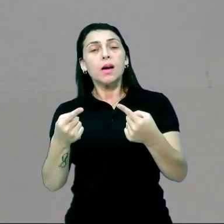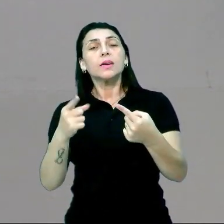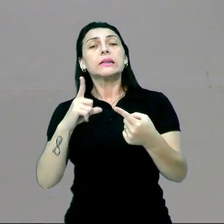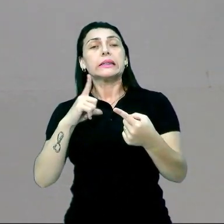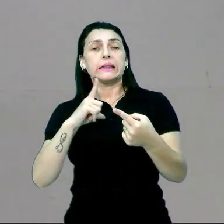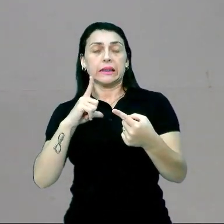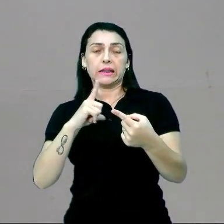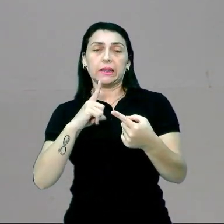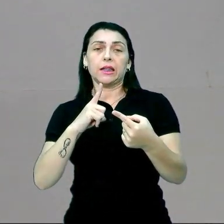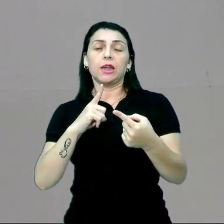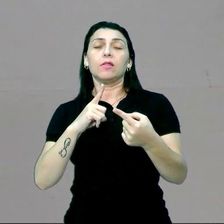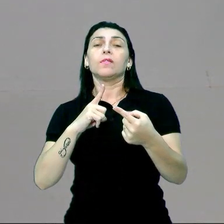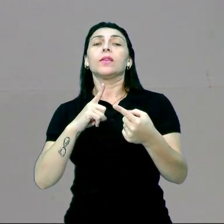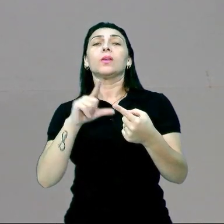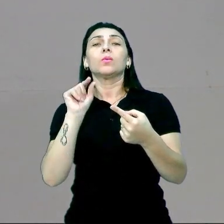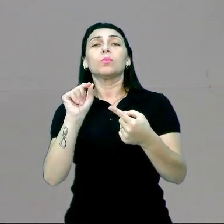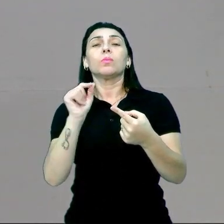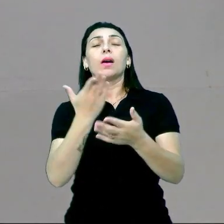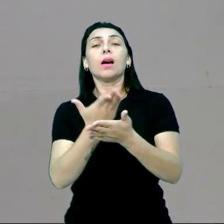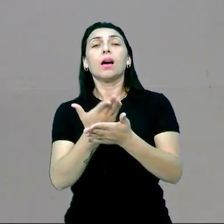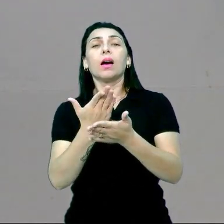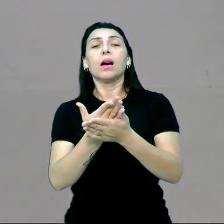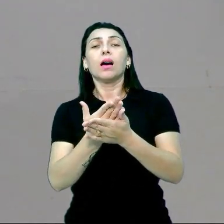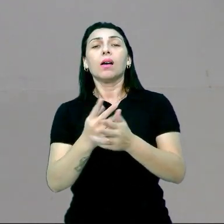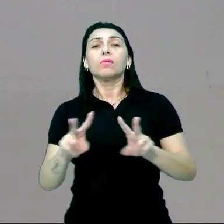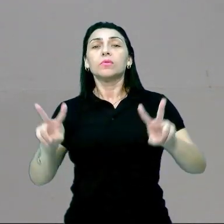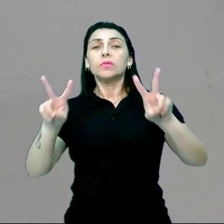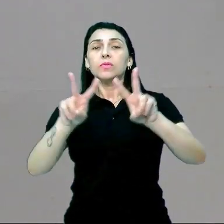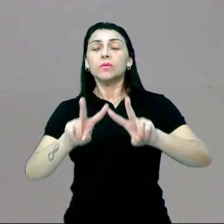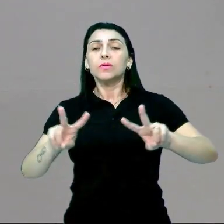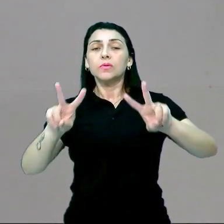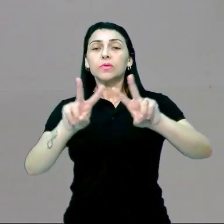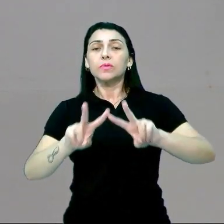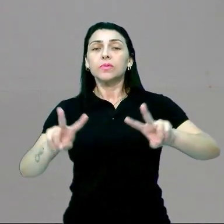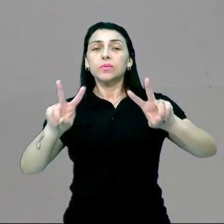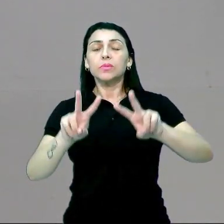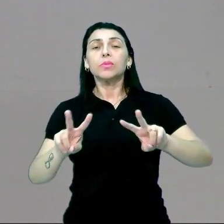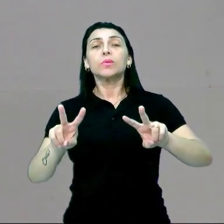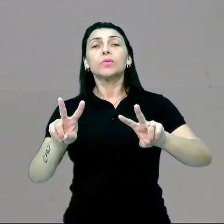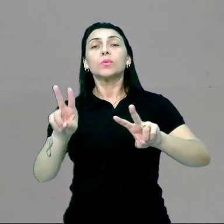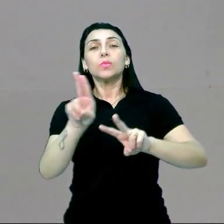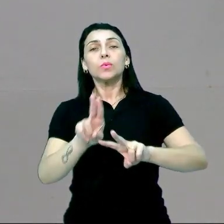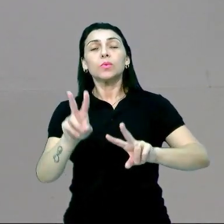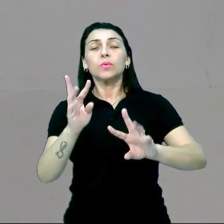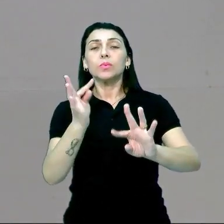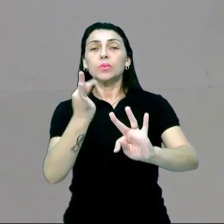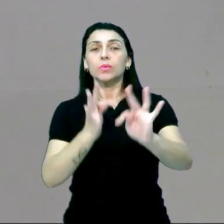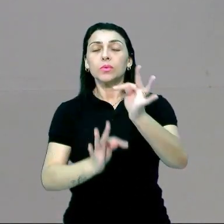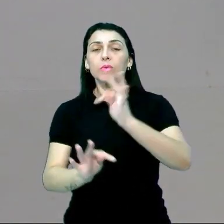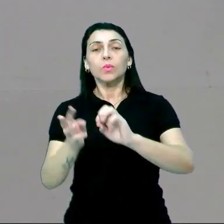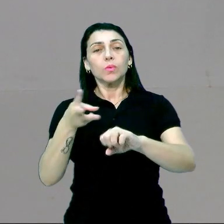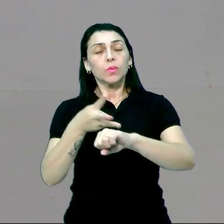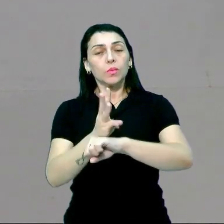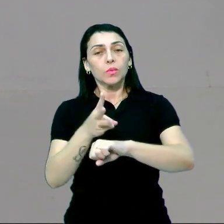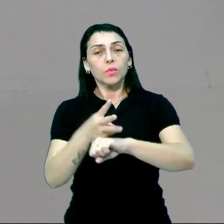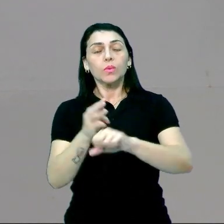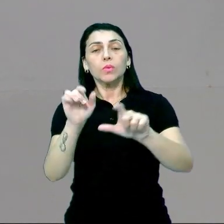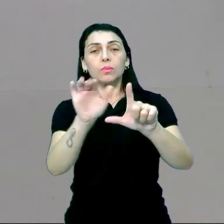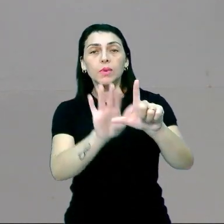ela passou a ser uma aula ministrada através do uso de tecnologias. WhatsApp,